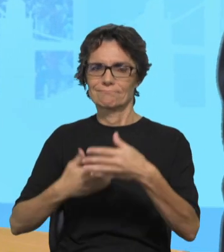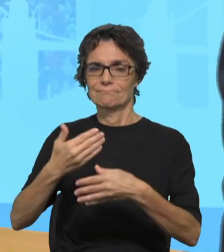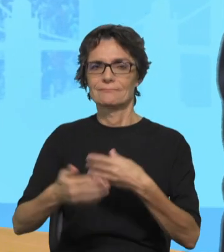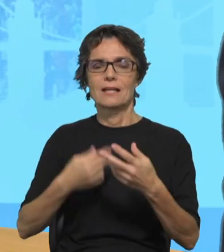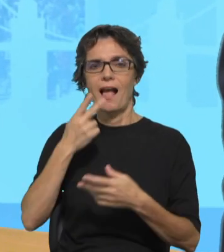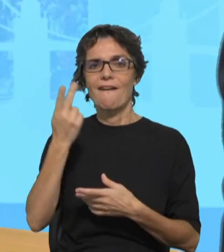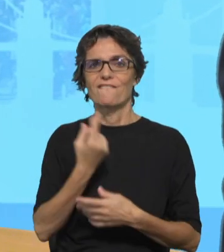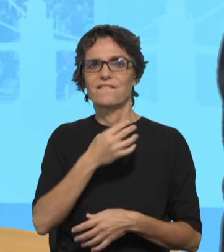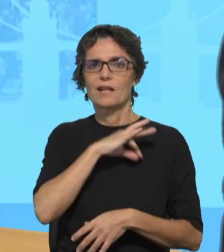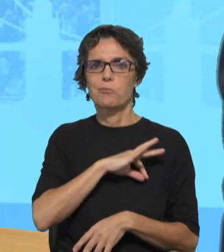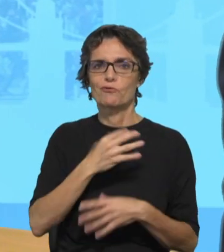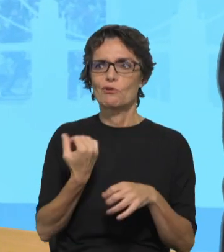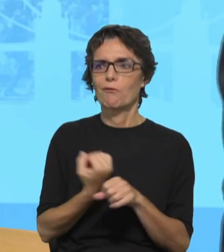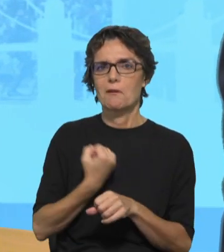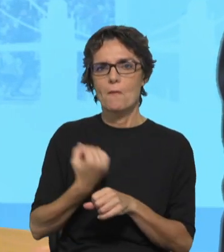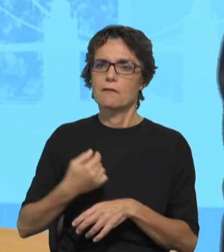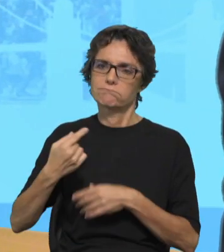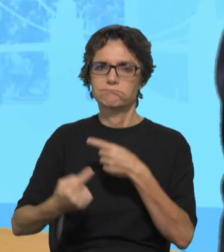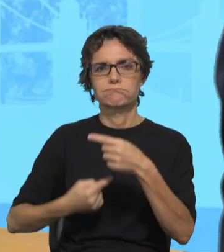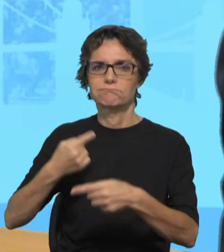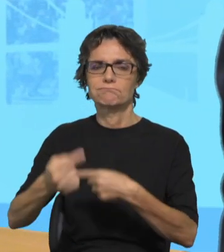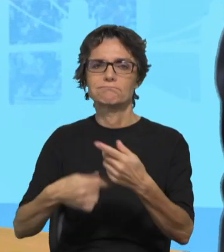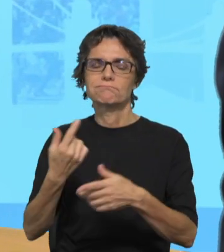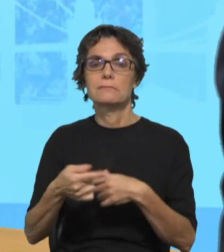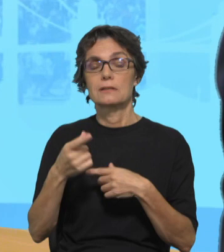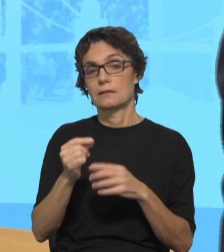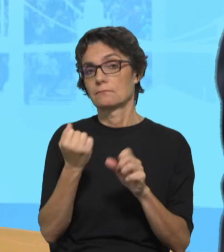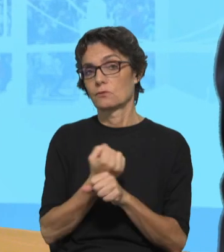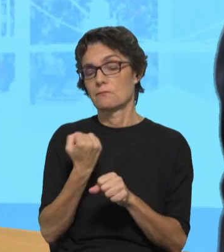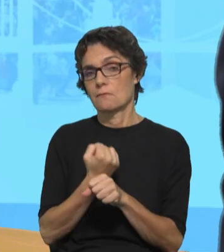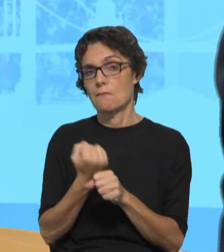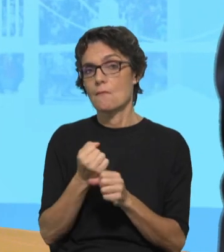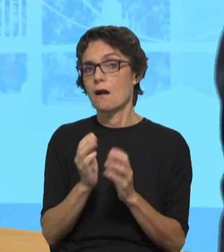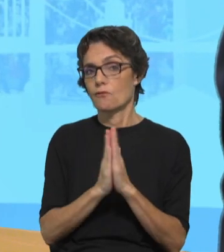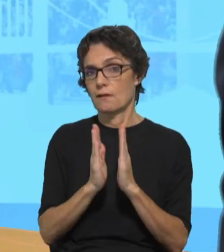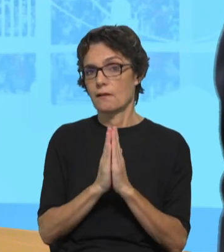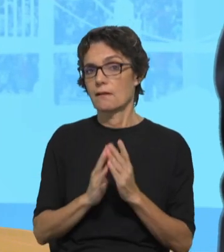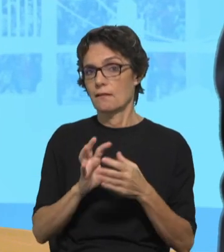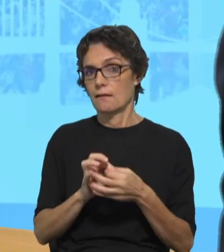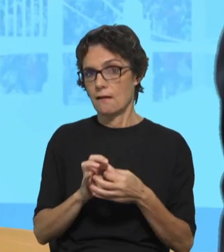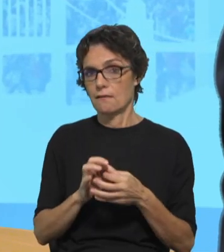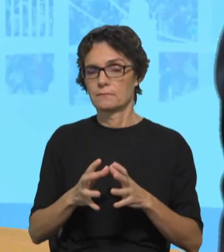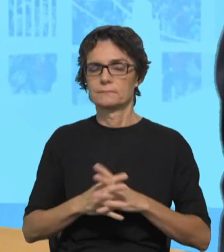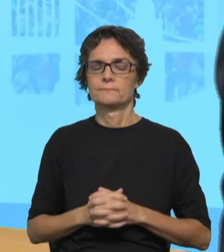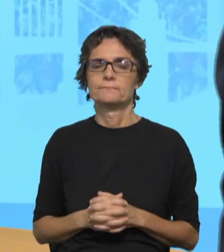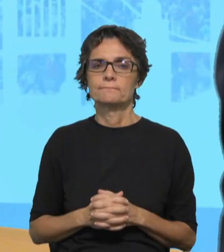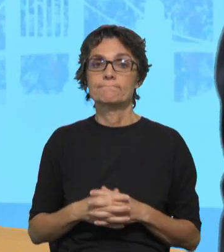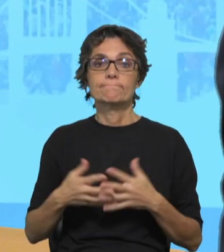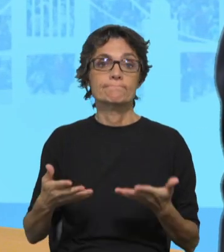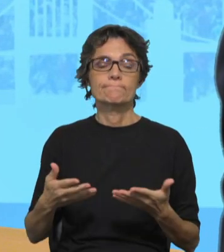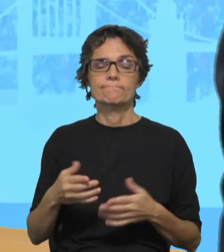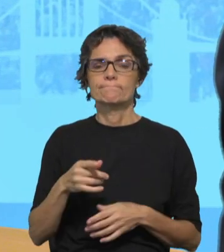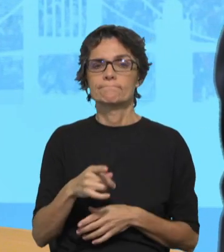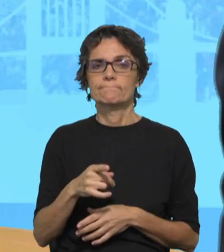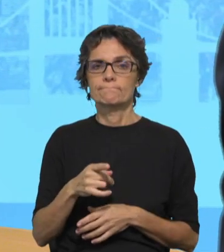gente, também da frequência e da presença e do trabalho pastoral na comunidade cristã. É por agora